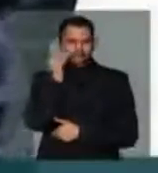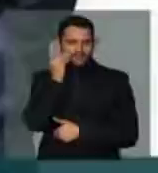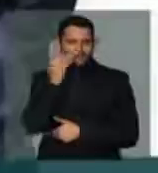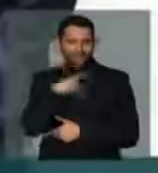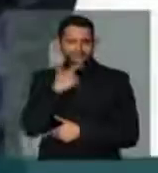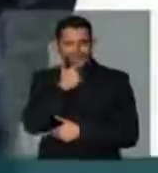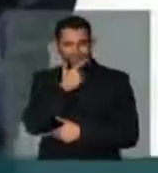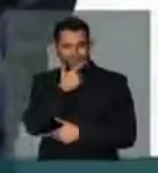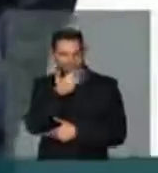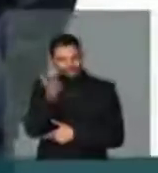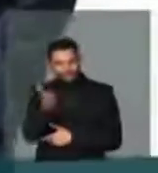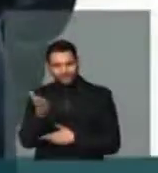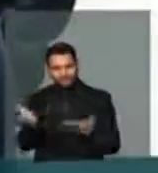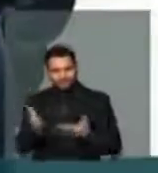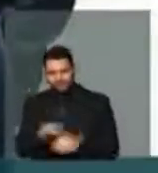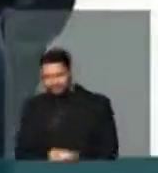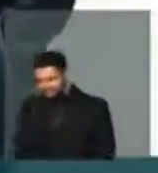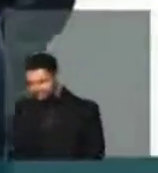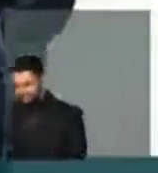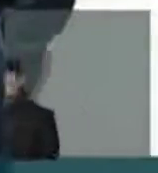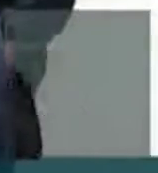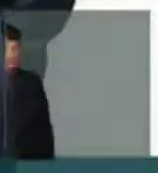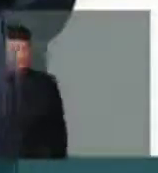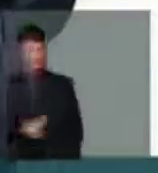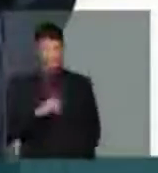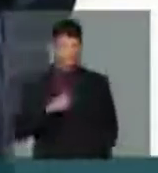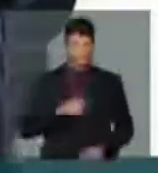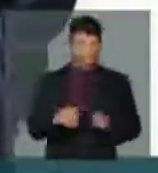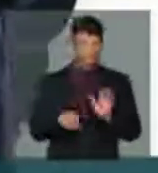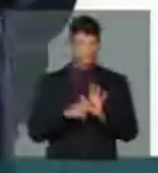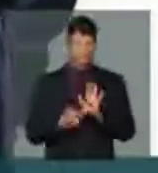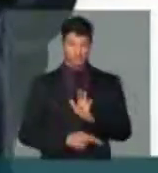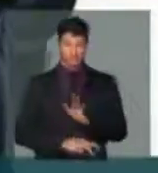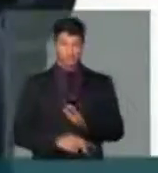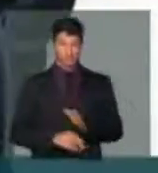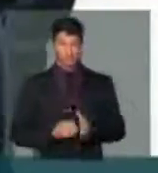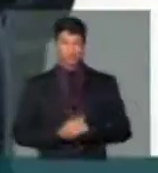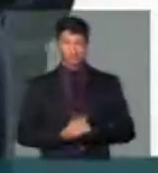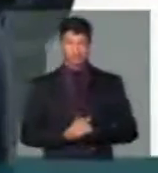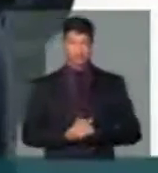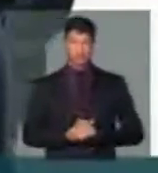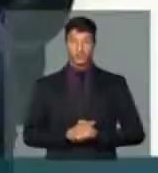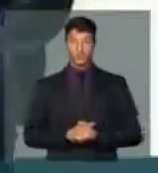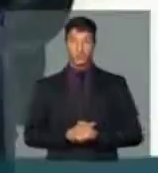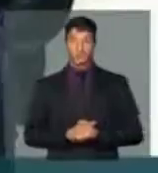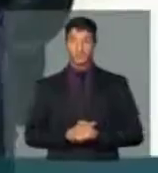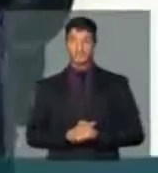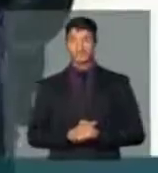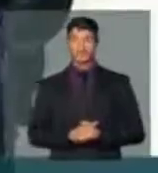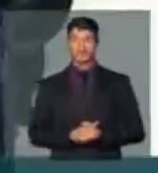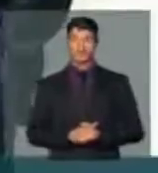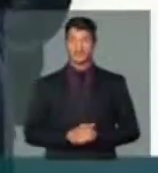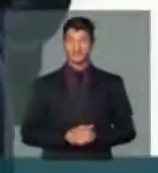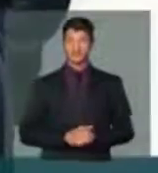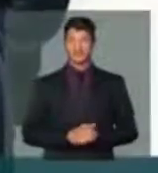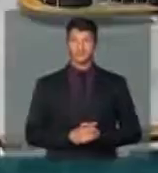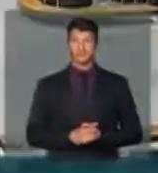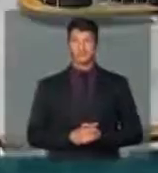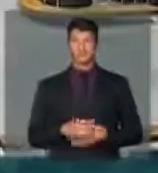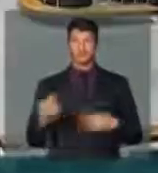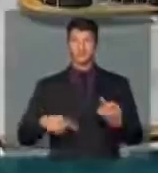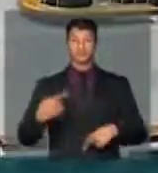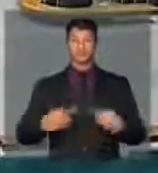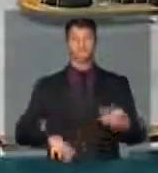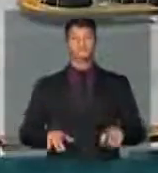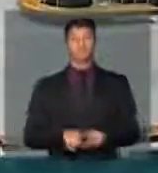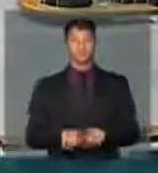a qualidade desse produto que tem aí a marca de Minas e do Brasil. E o senhor presidente, muito obrigado aí do espaço. Então, mando